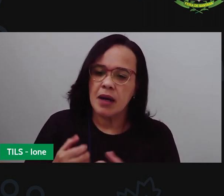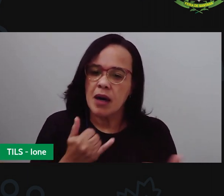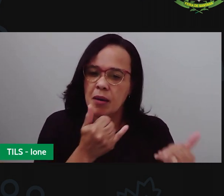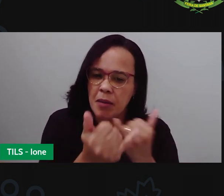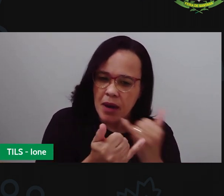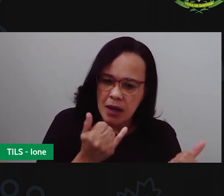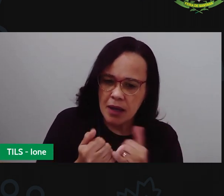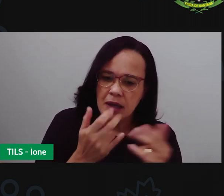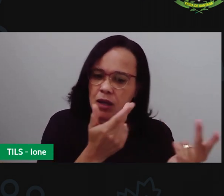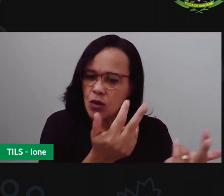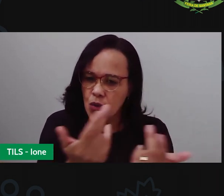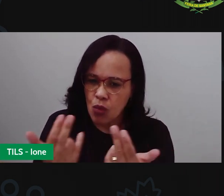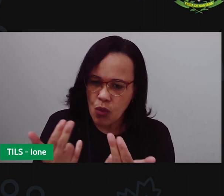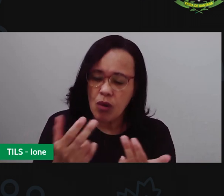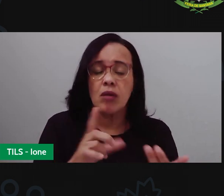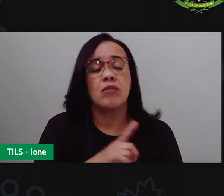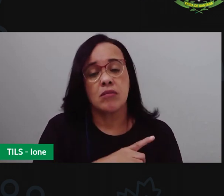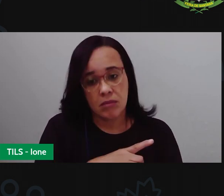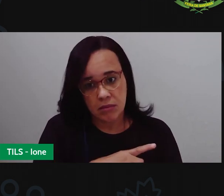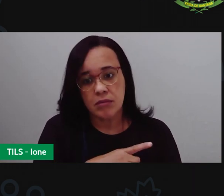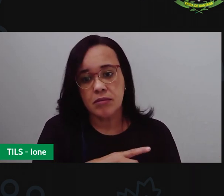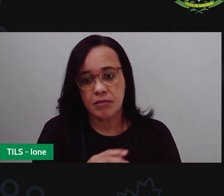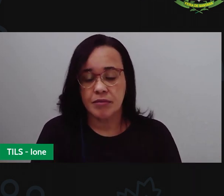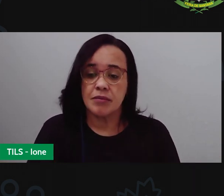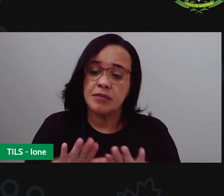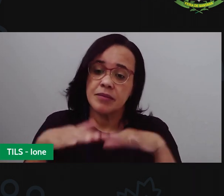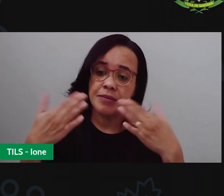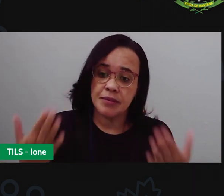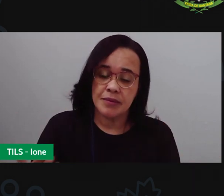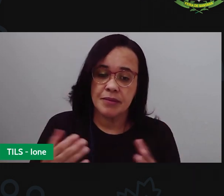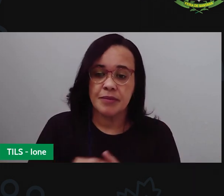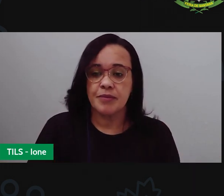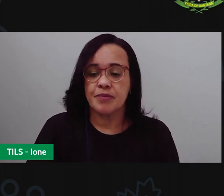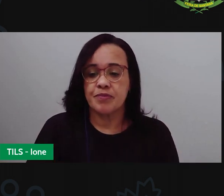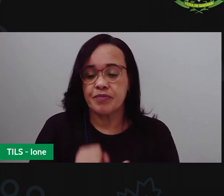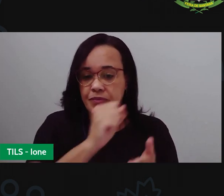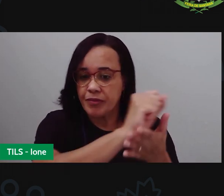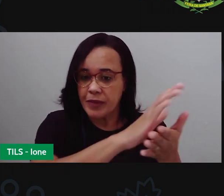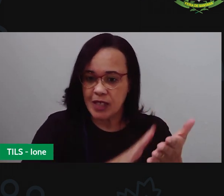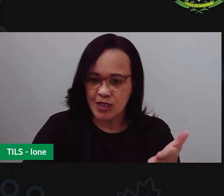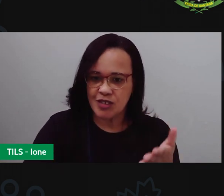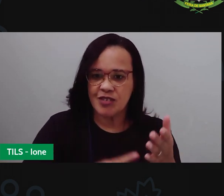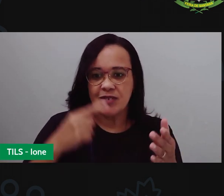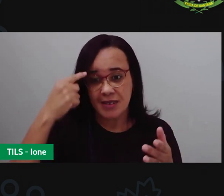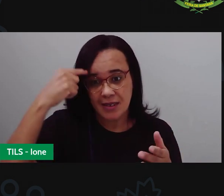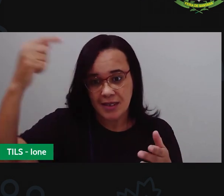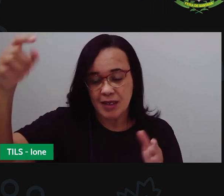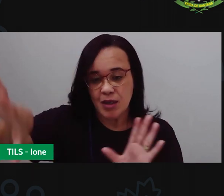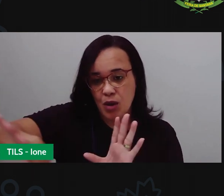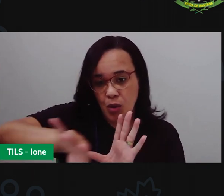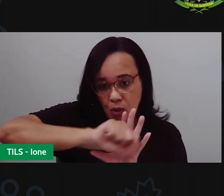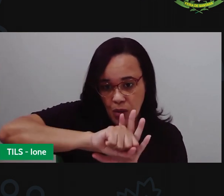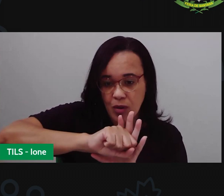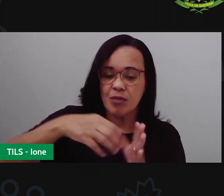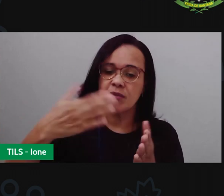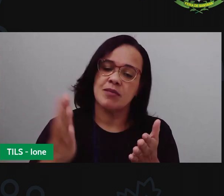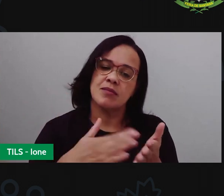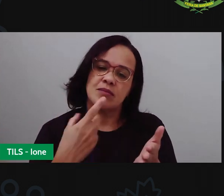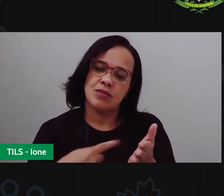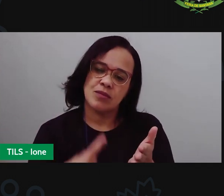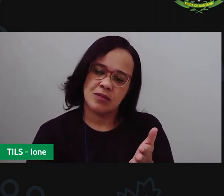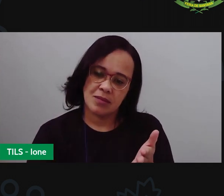Então, pensada, eu deixei aí para vocês a palestra de copiar aquela estrofe no caderno,